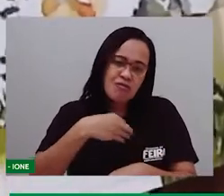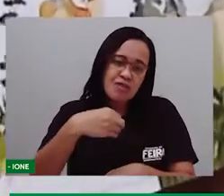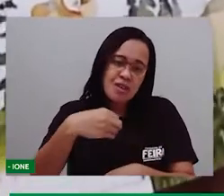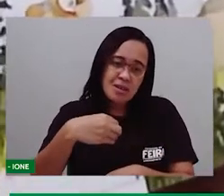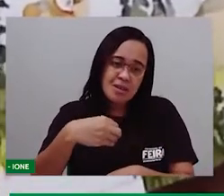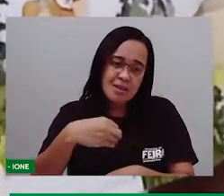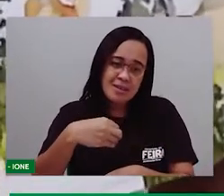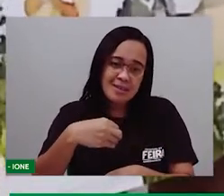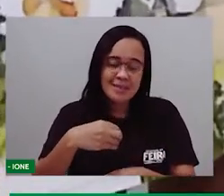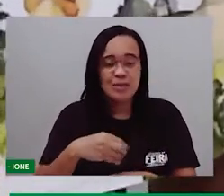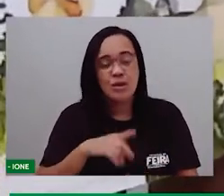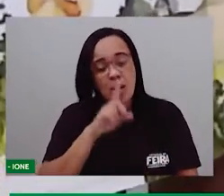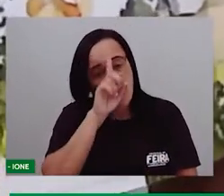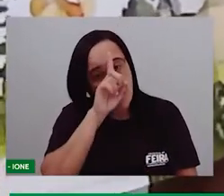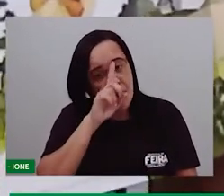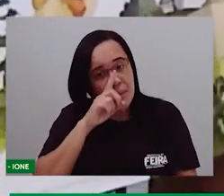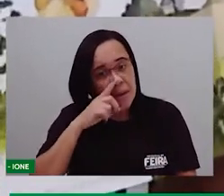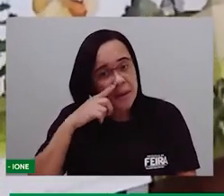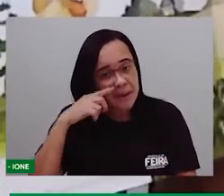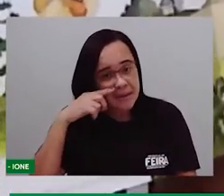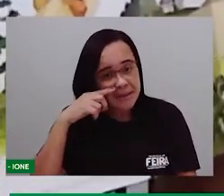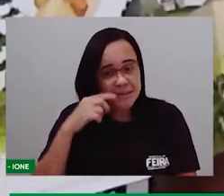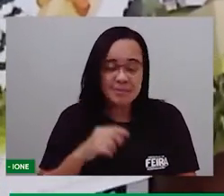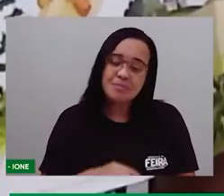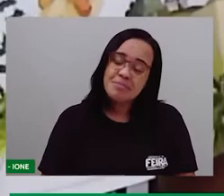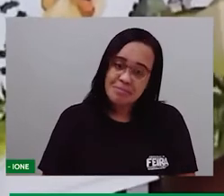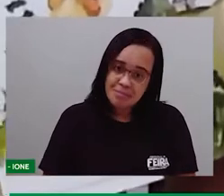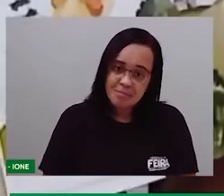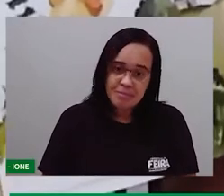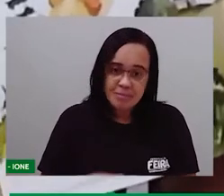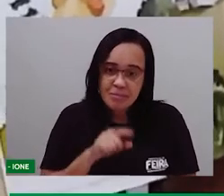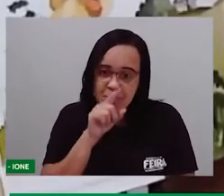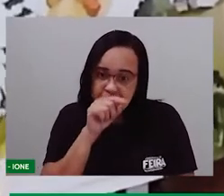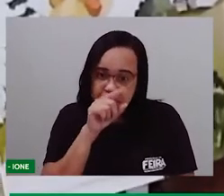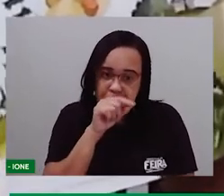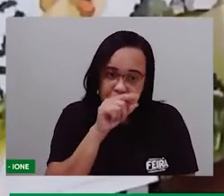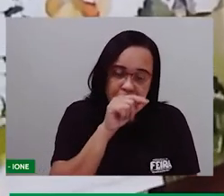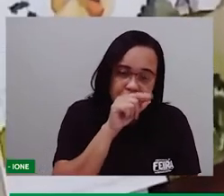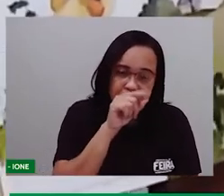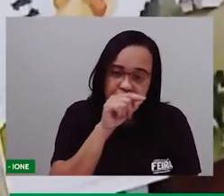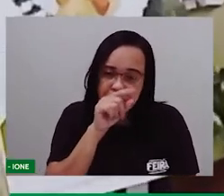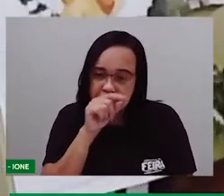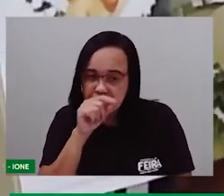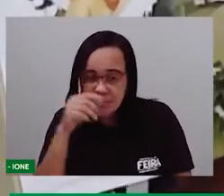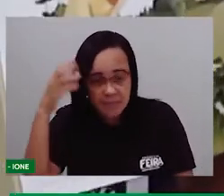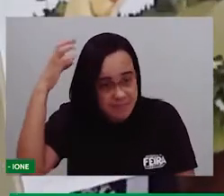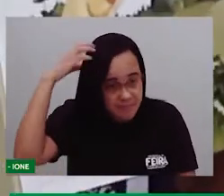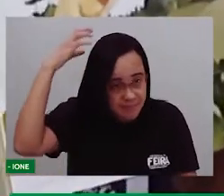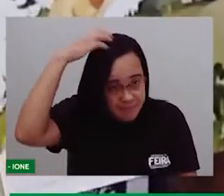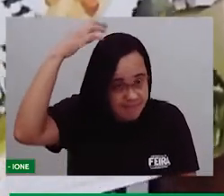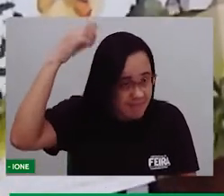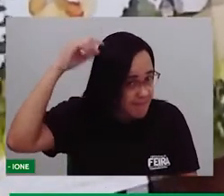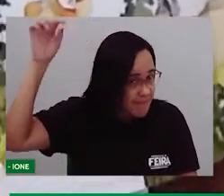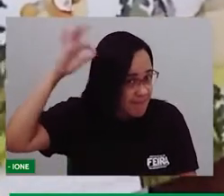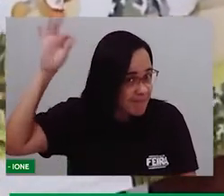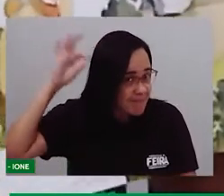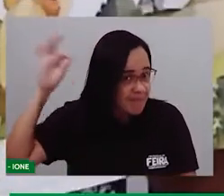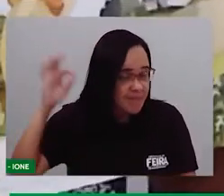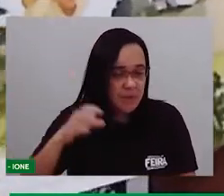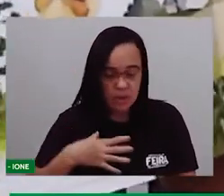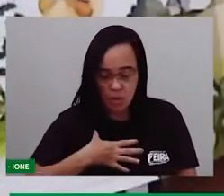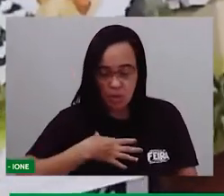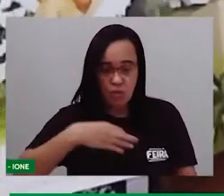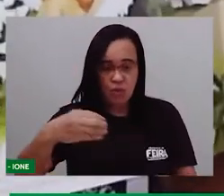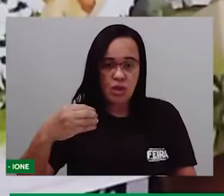Amarelo, ele voltava de bico e com algumas pequenas penas na cabeça. O filhote